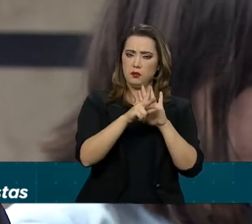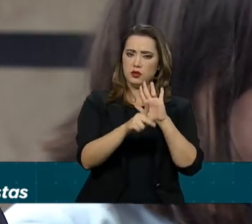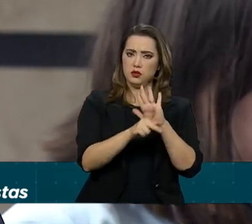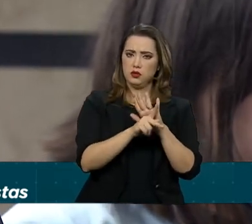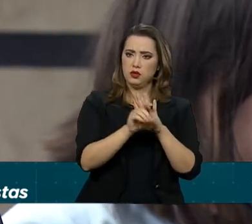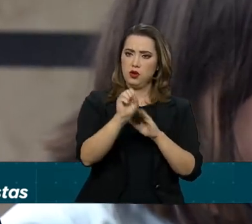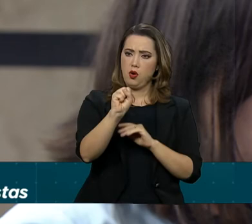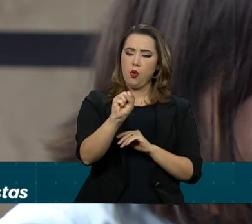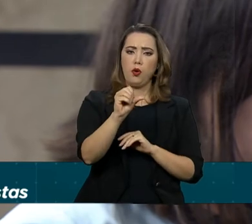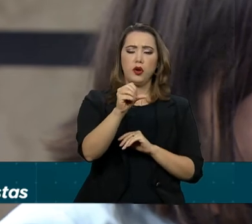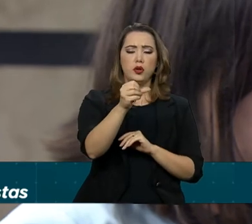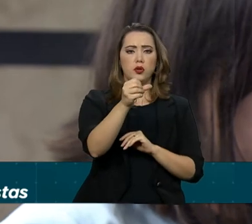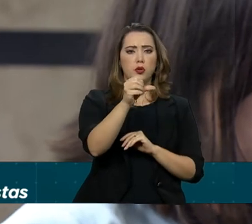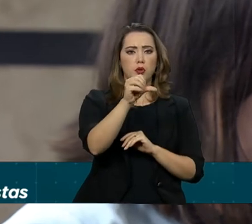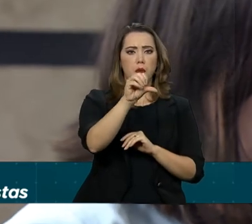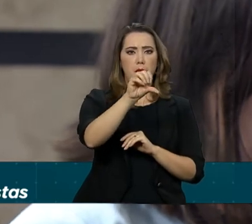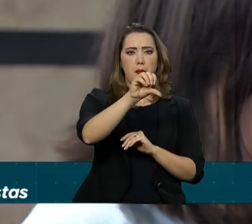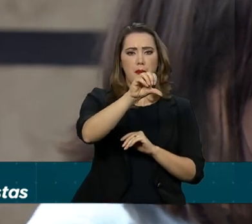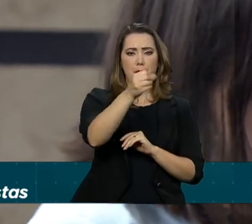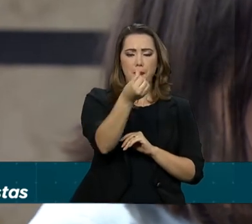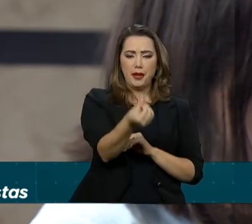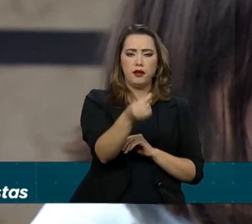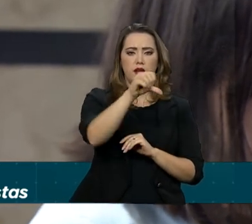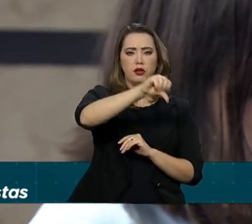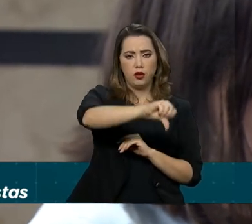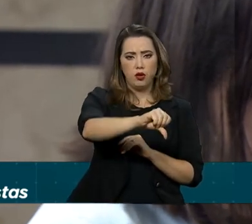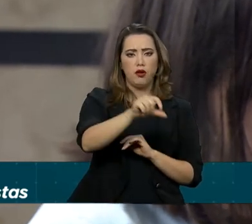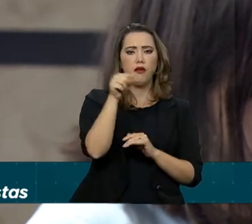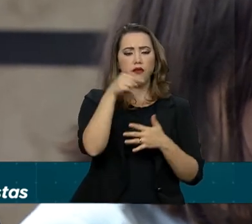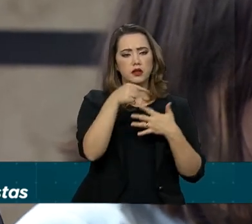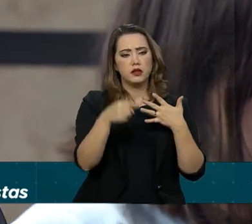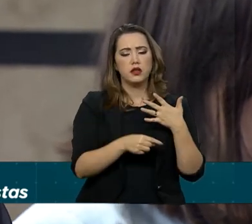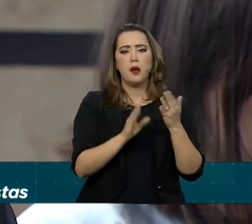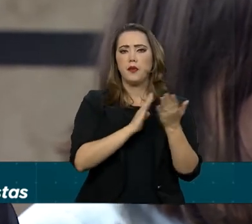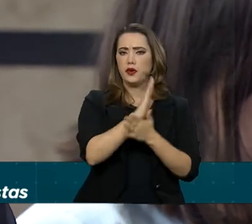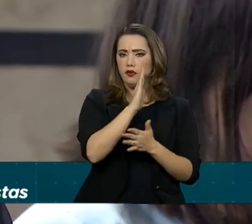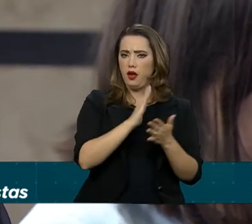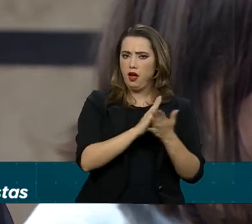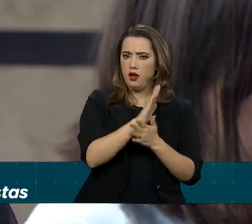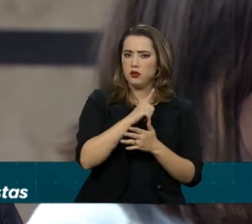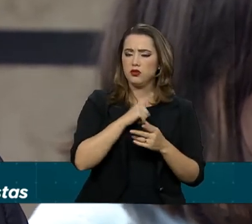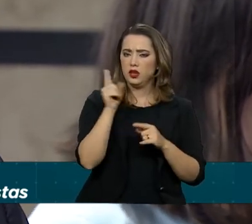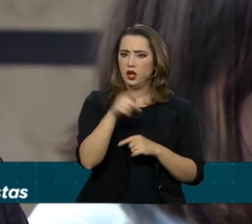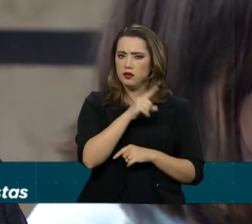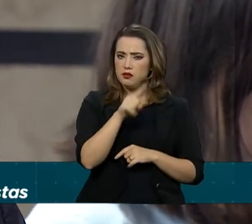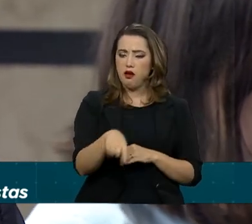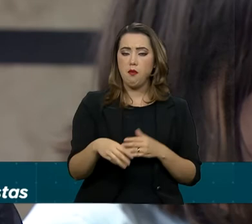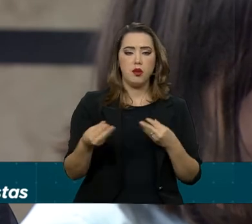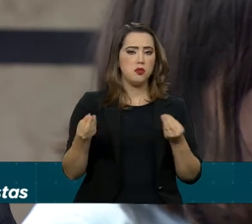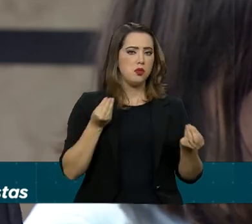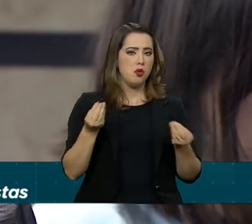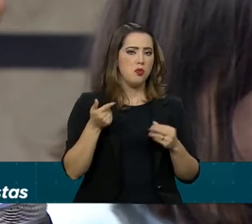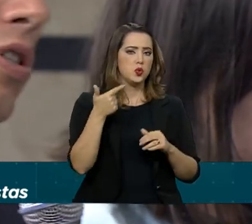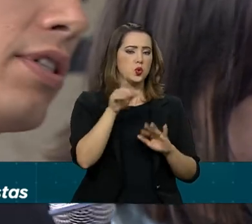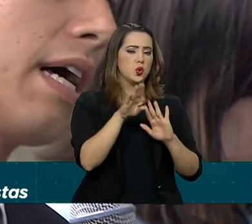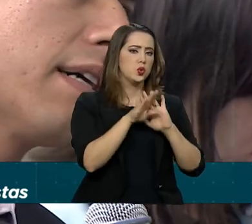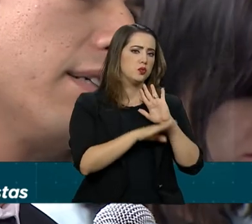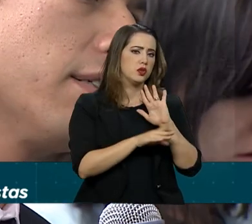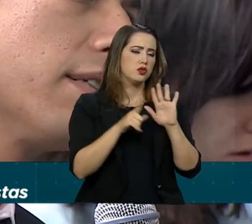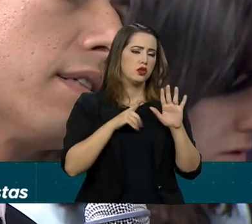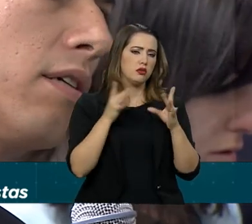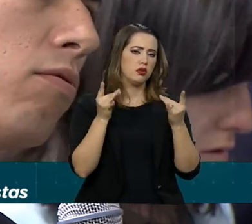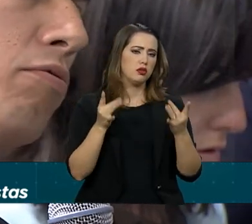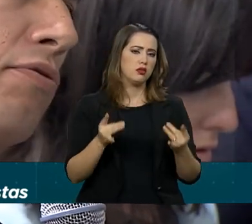869. Gostaria de saber se essa medida em específico será sancionada, se haverá vetos, e os outros projetos, há algum